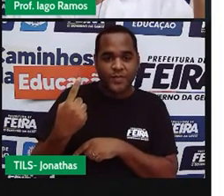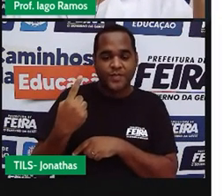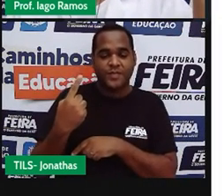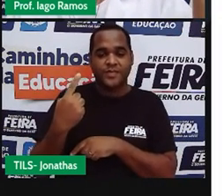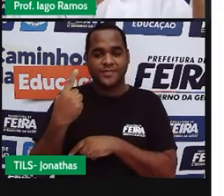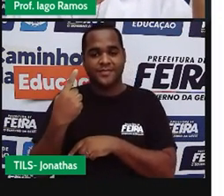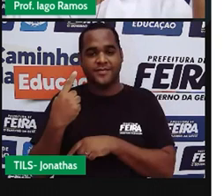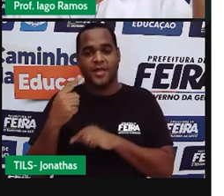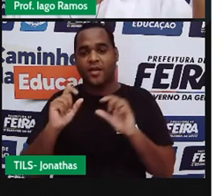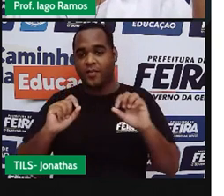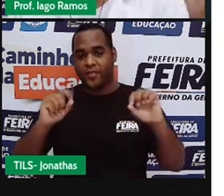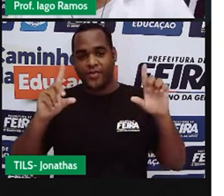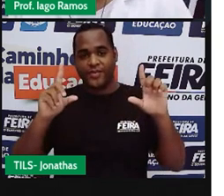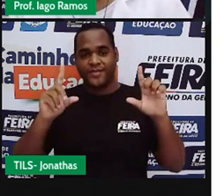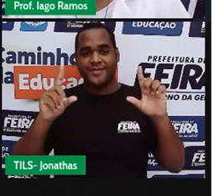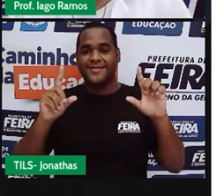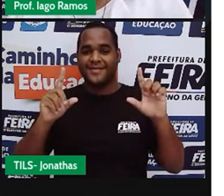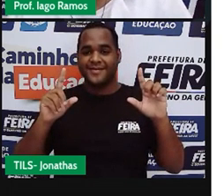apareceu.